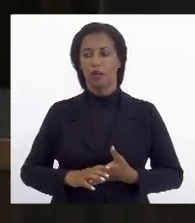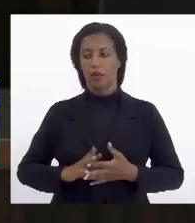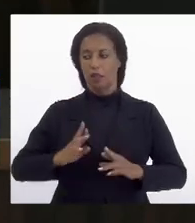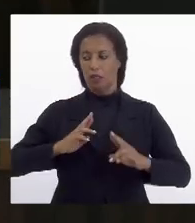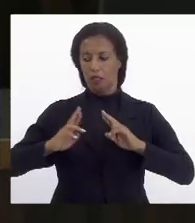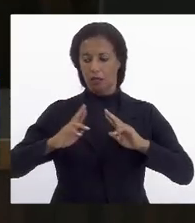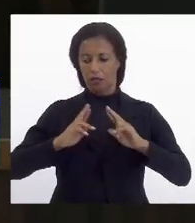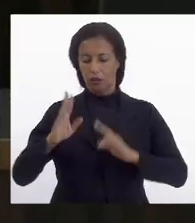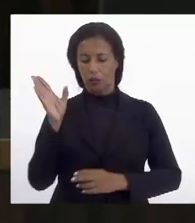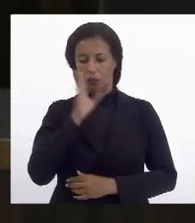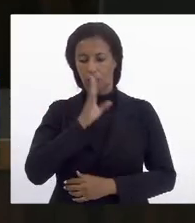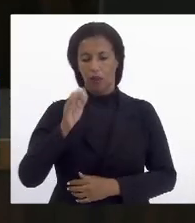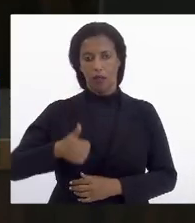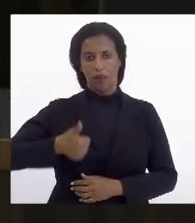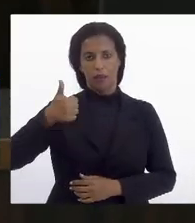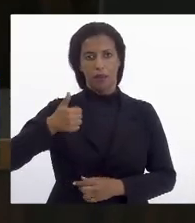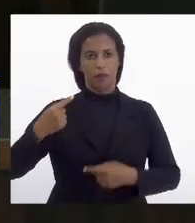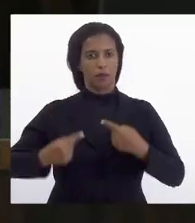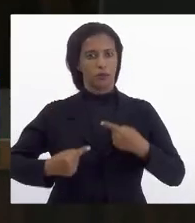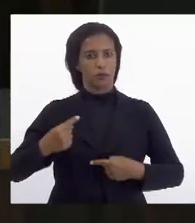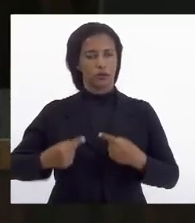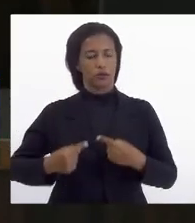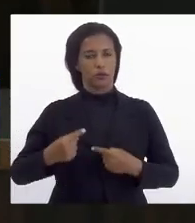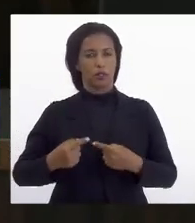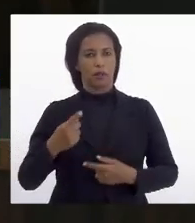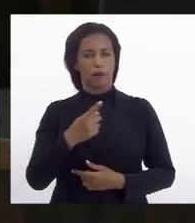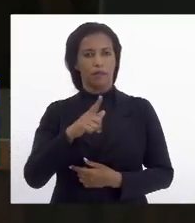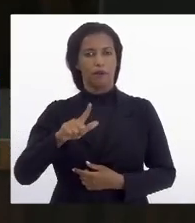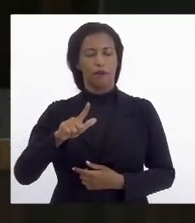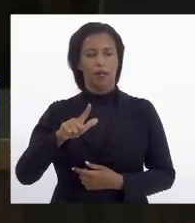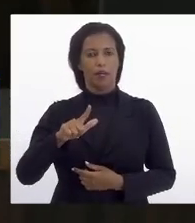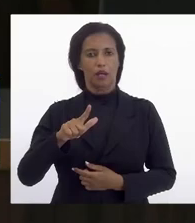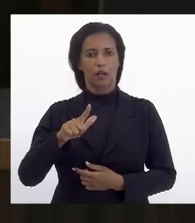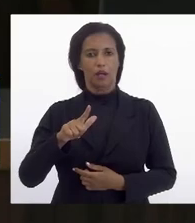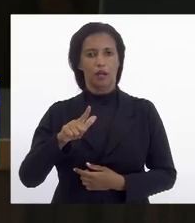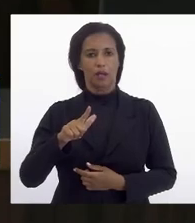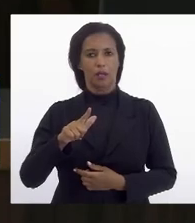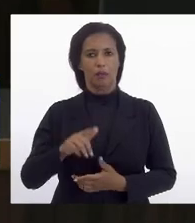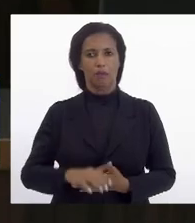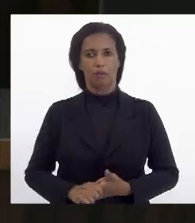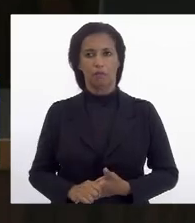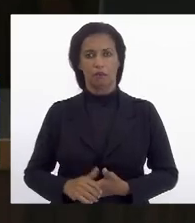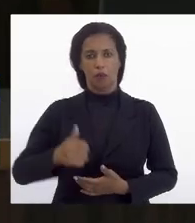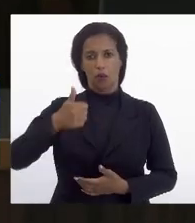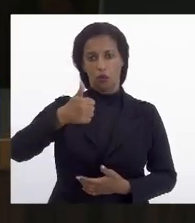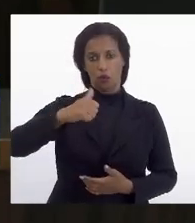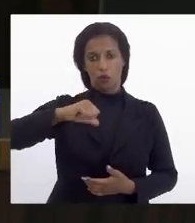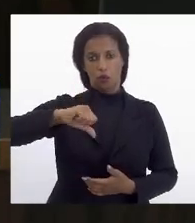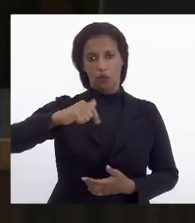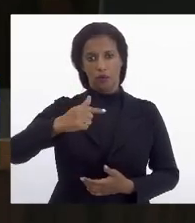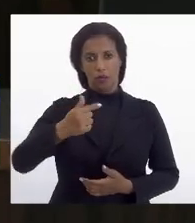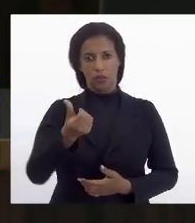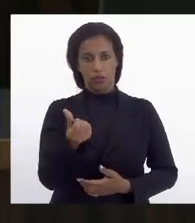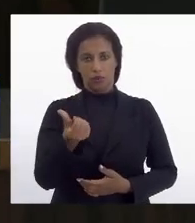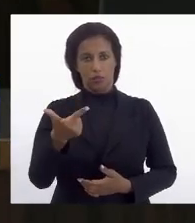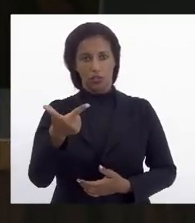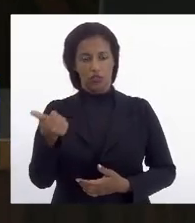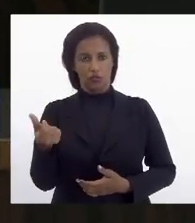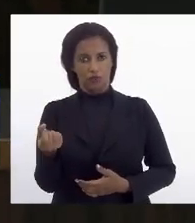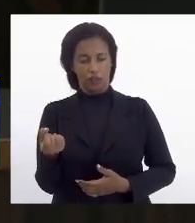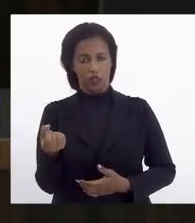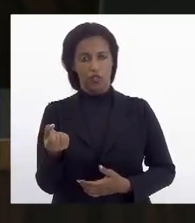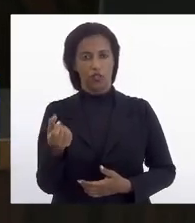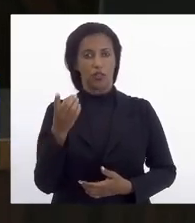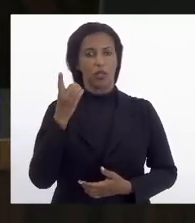tramitação ordinária em primeira discussão projeto de lei número 1-9-7-6-2020 de autoria